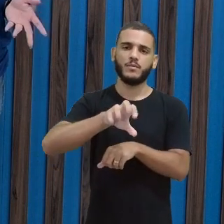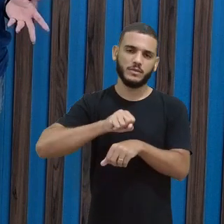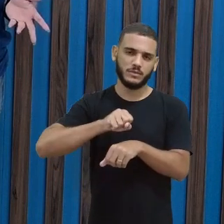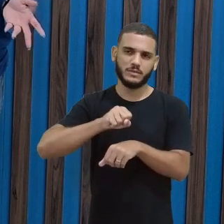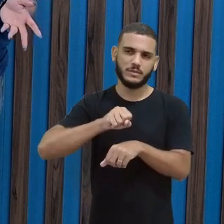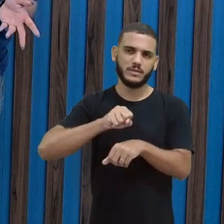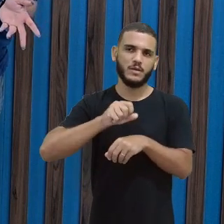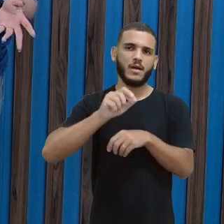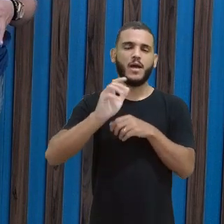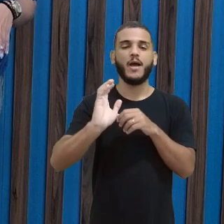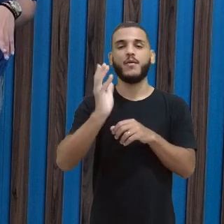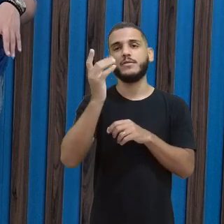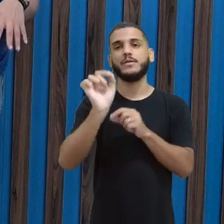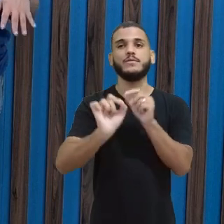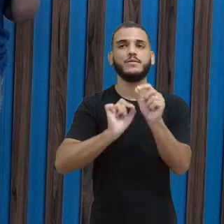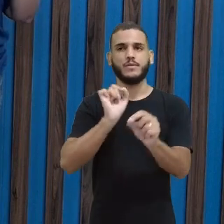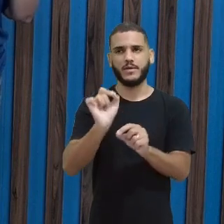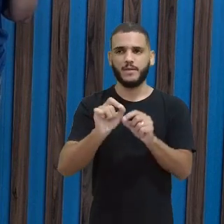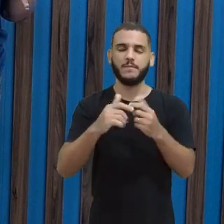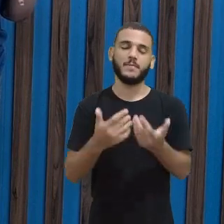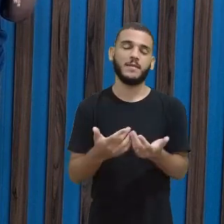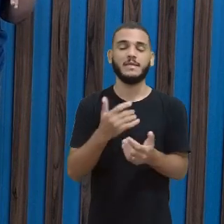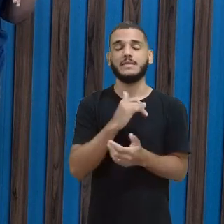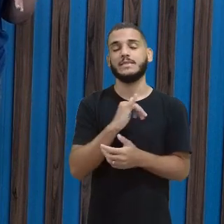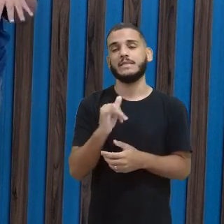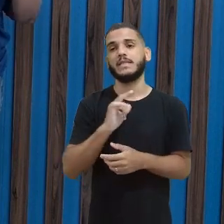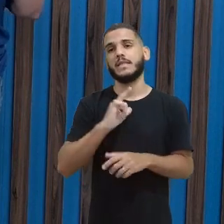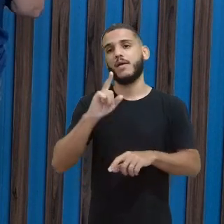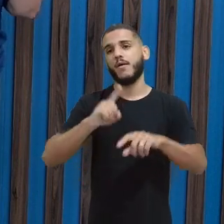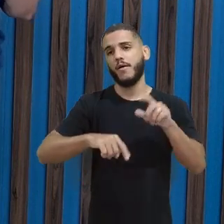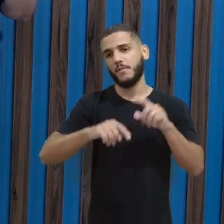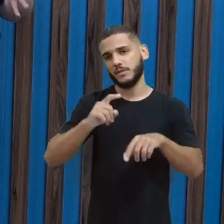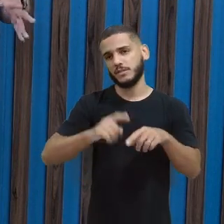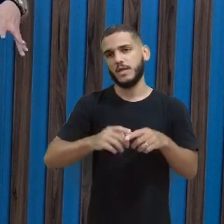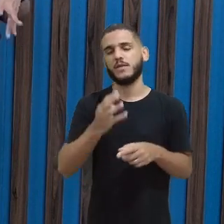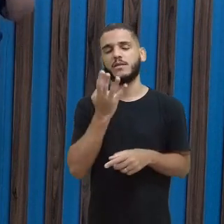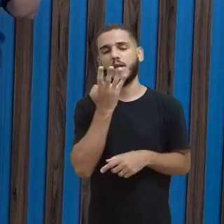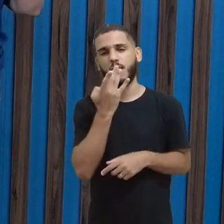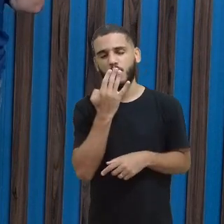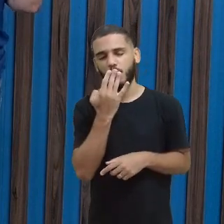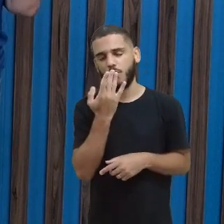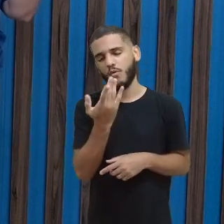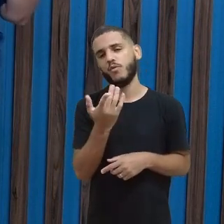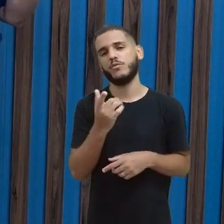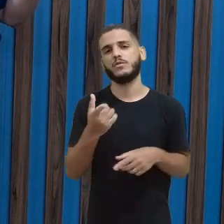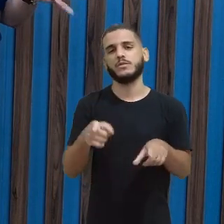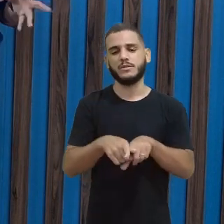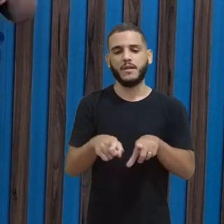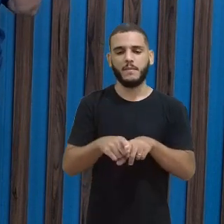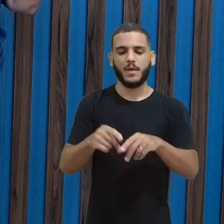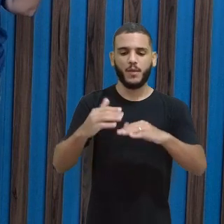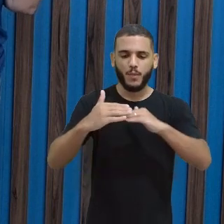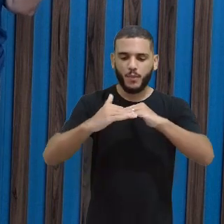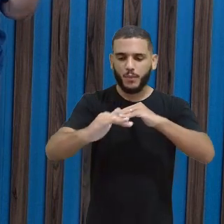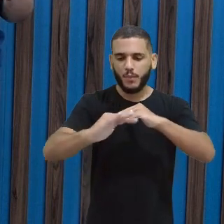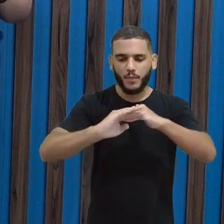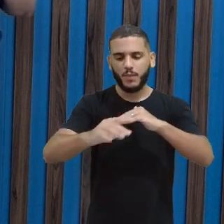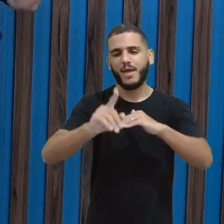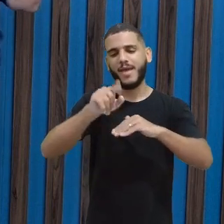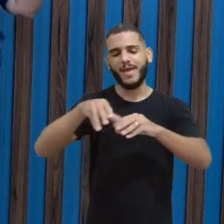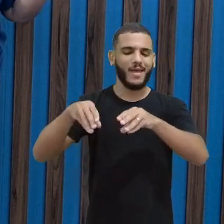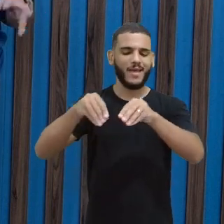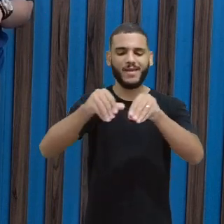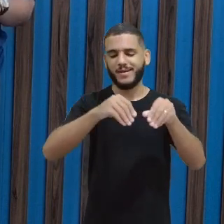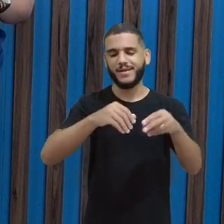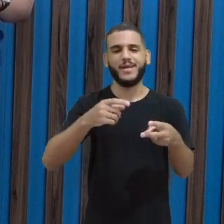O que é vai acontecer? Então, dependendo do objeto, da cor do objeto, da superfície do objeto, é o quê? É areia,